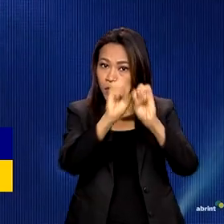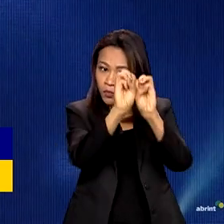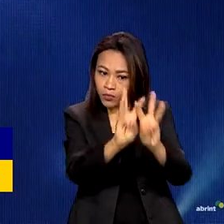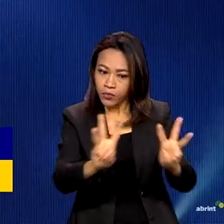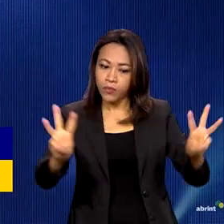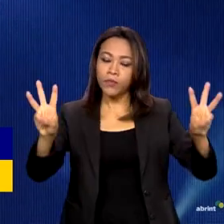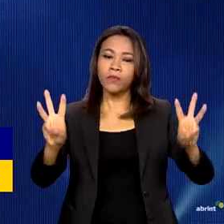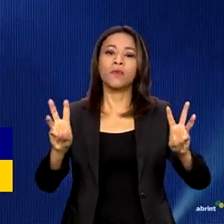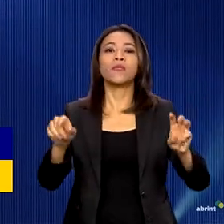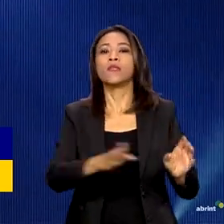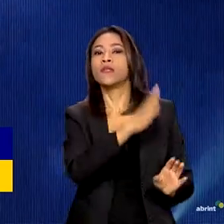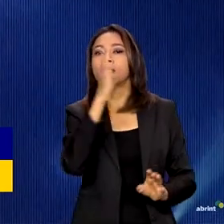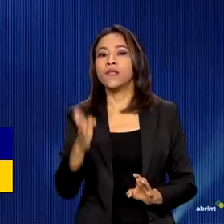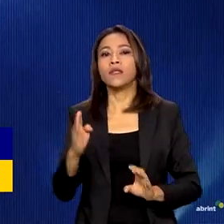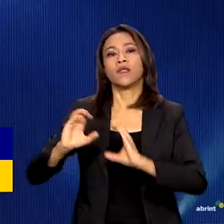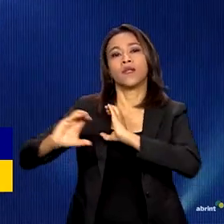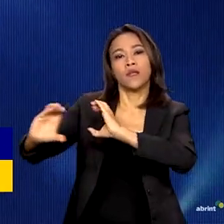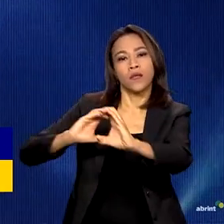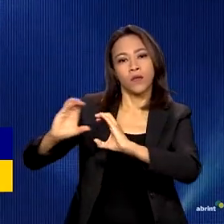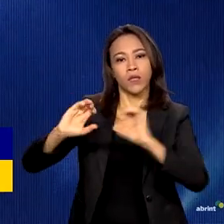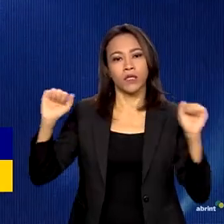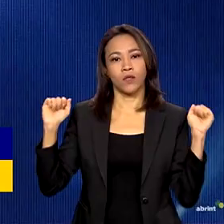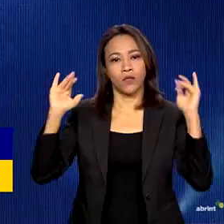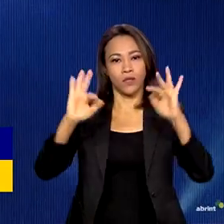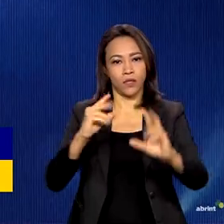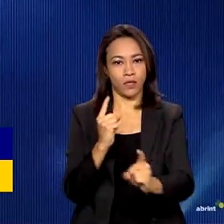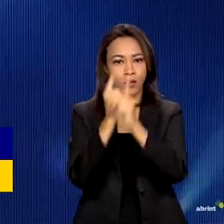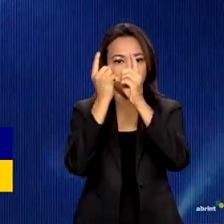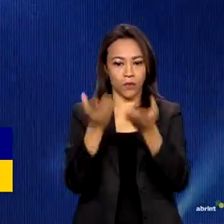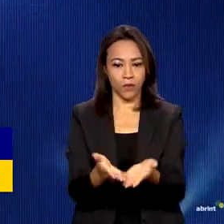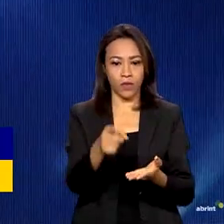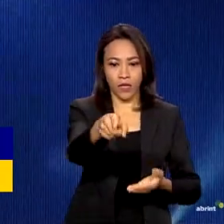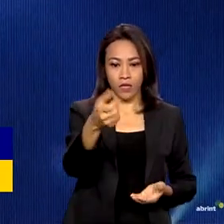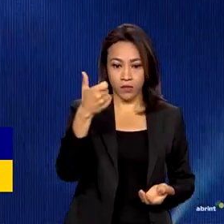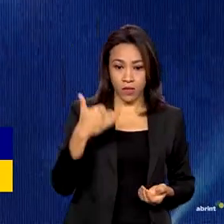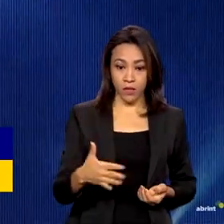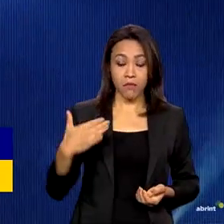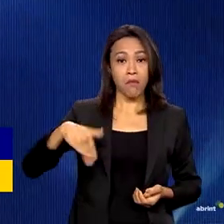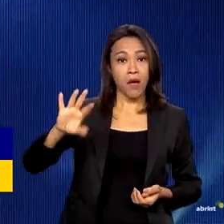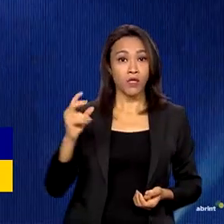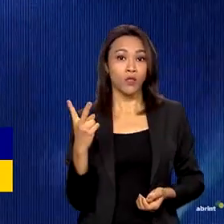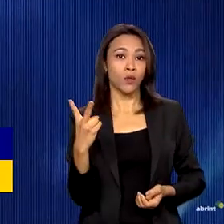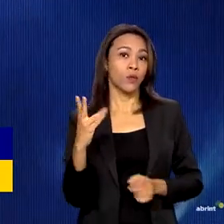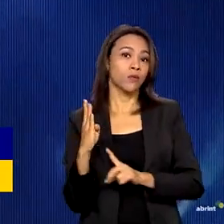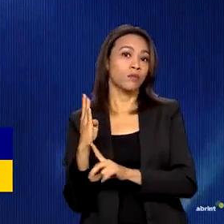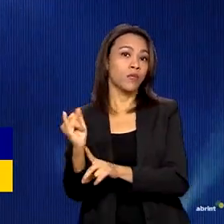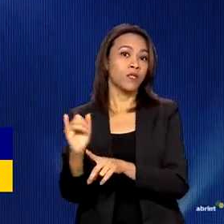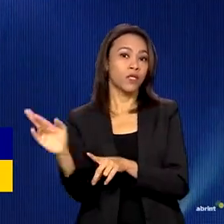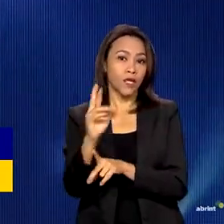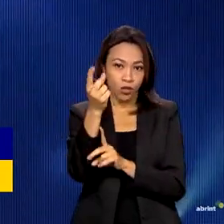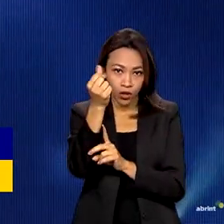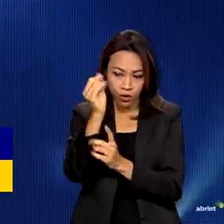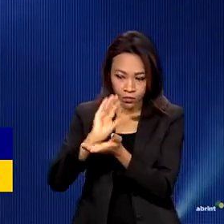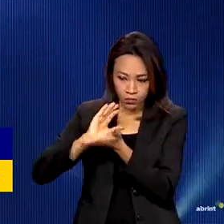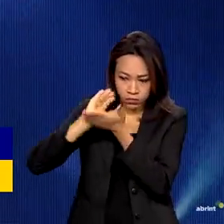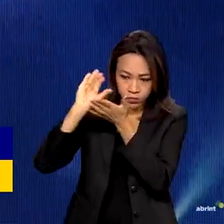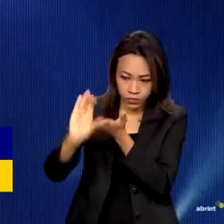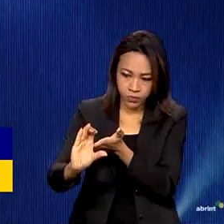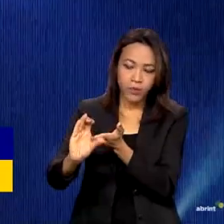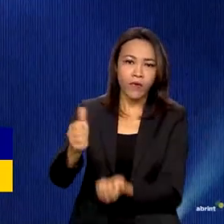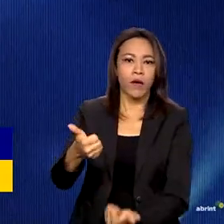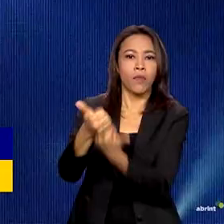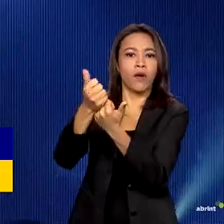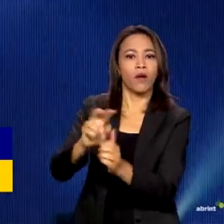e Telecomunicações em São Paulo. Nós vamos ter disponíveis este ano mais de 2 bilhões de reais para projetos que vão visar